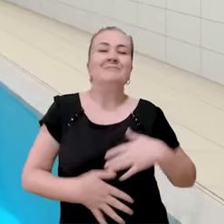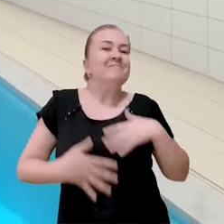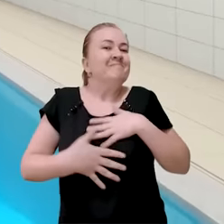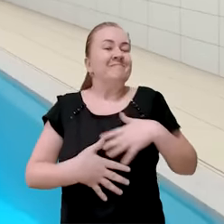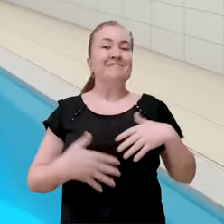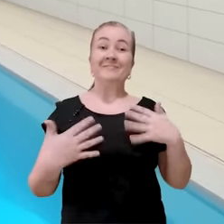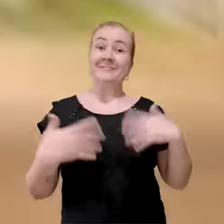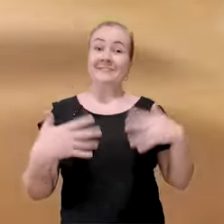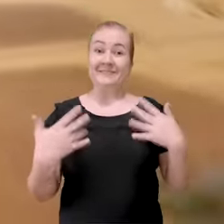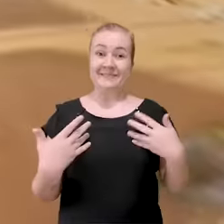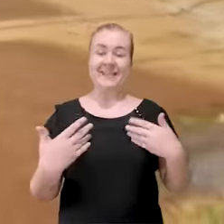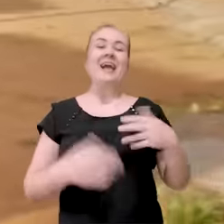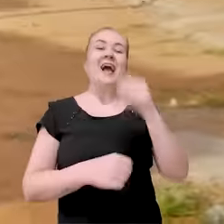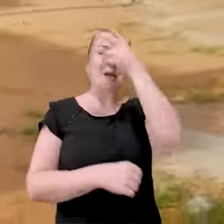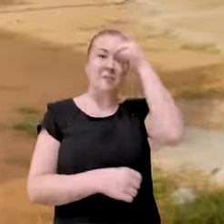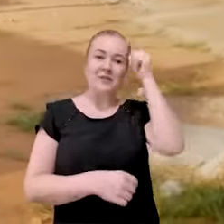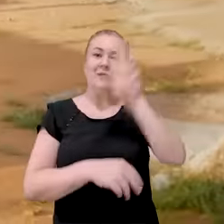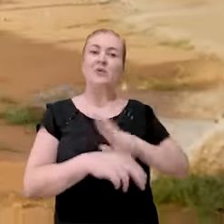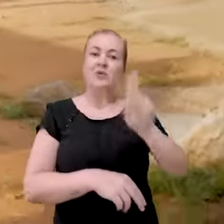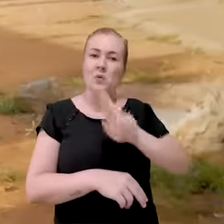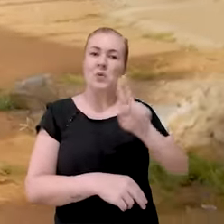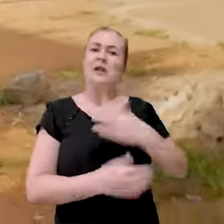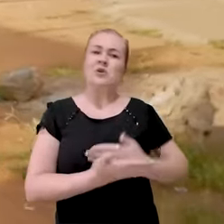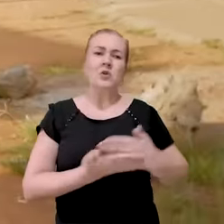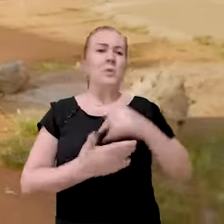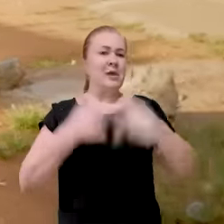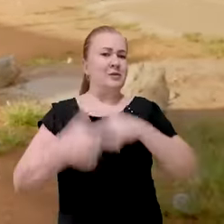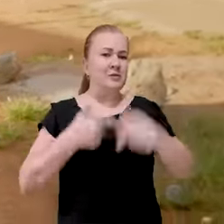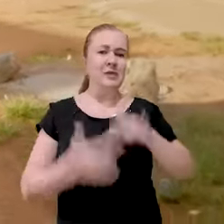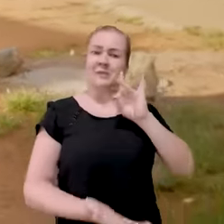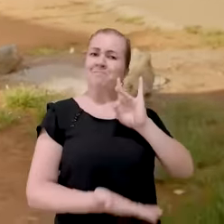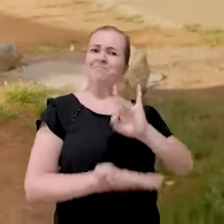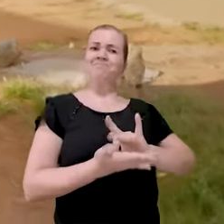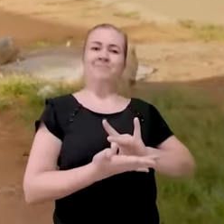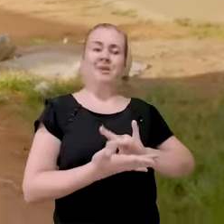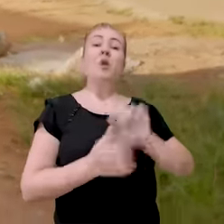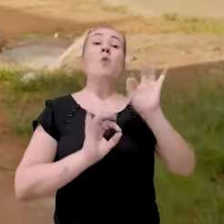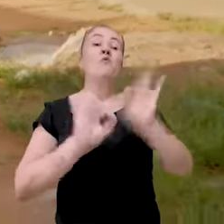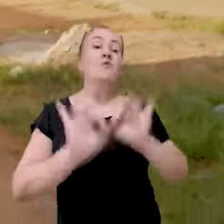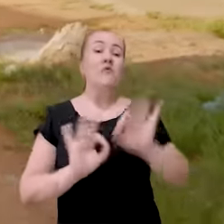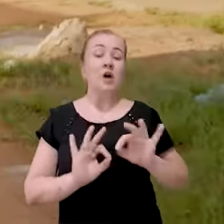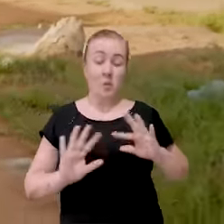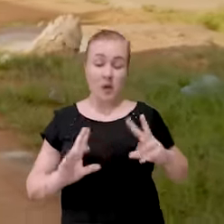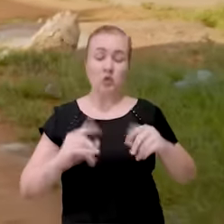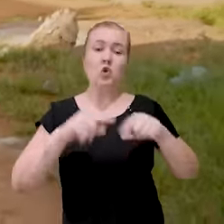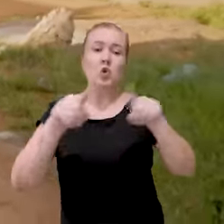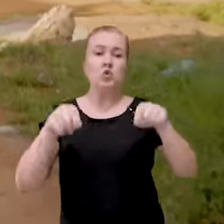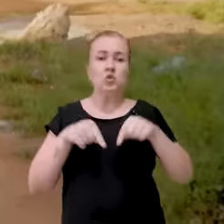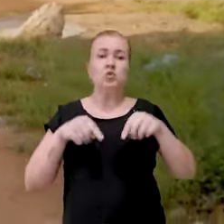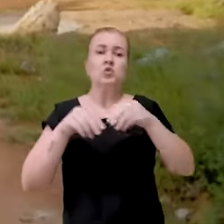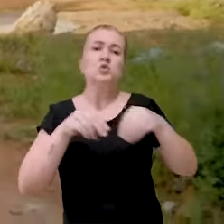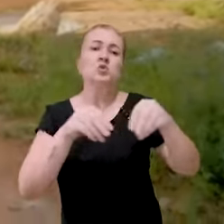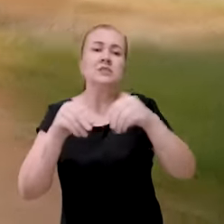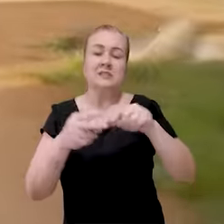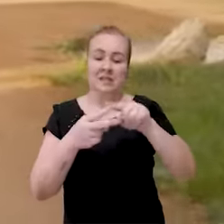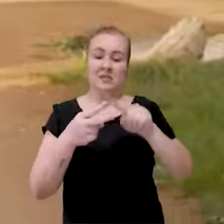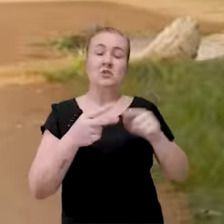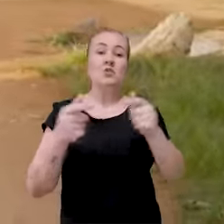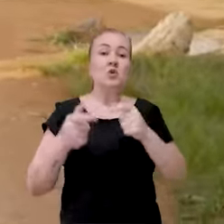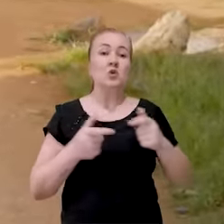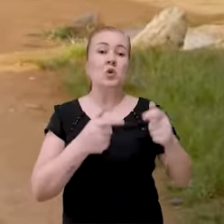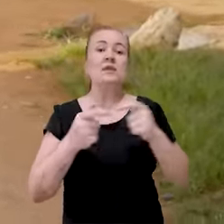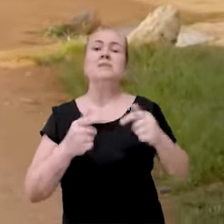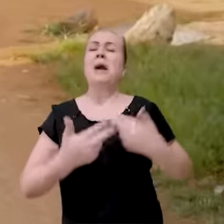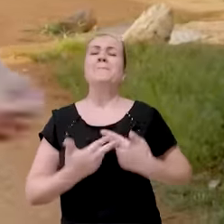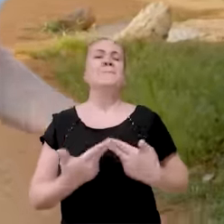com tudo! E a Prefeitura de Uberlândia começa um trabalho histórico com a regularização de terrenos do Maná e Zaire